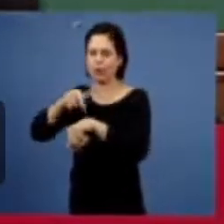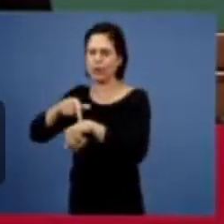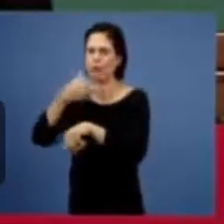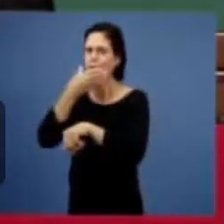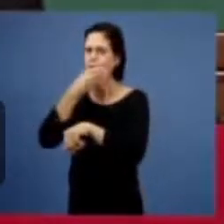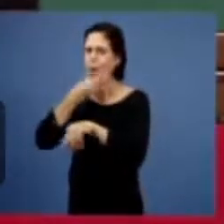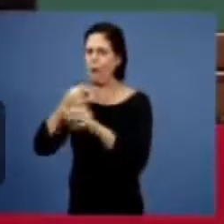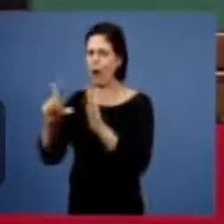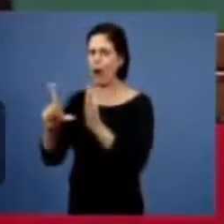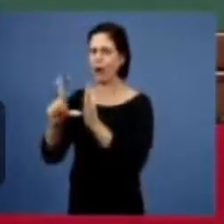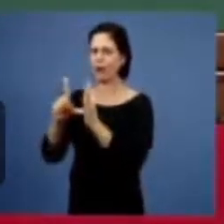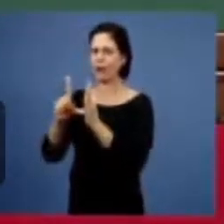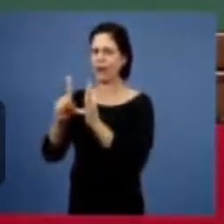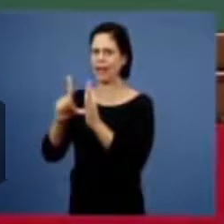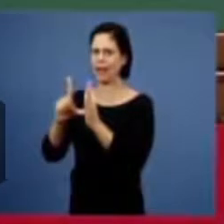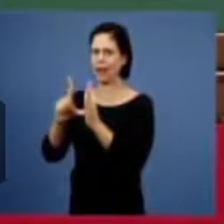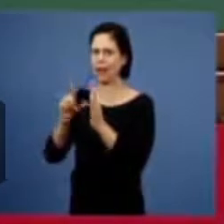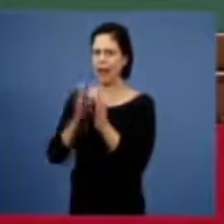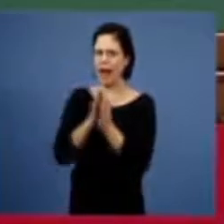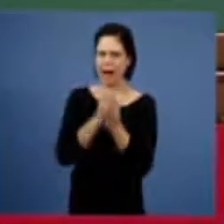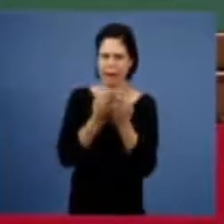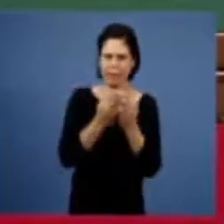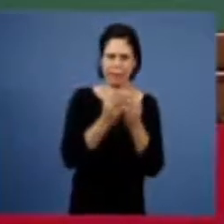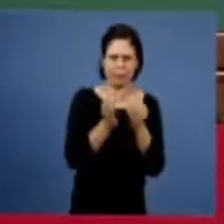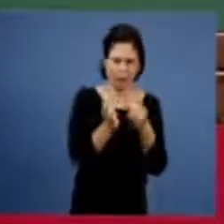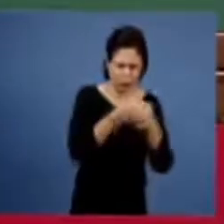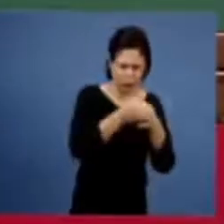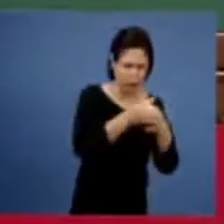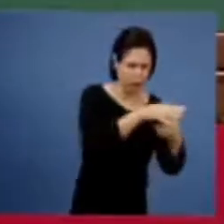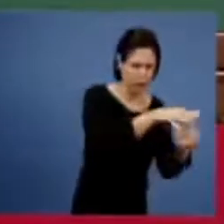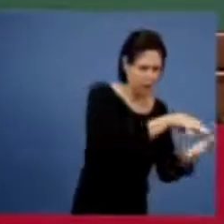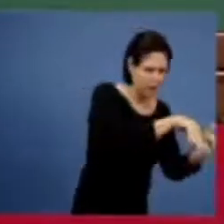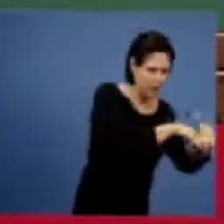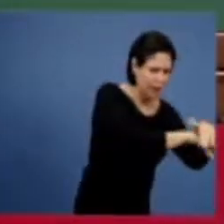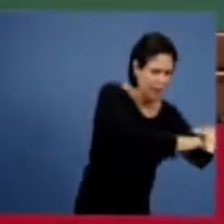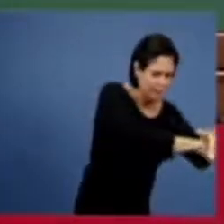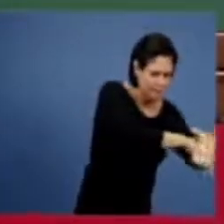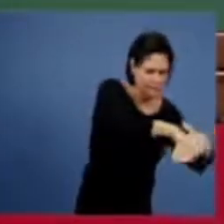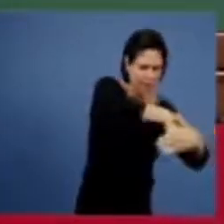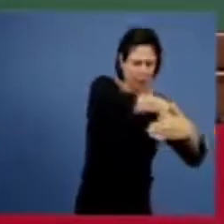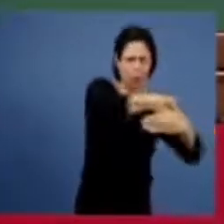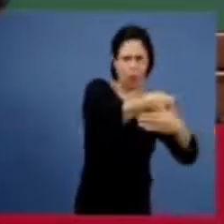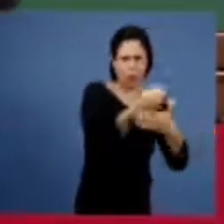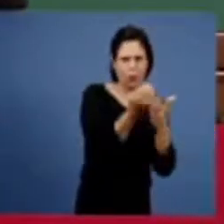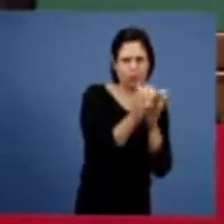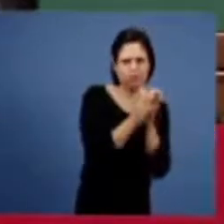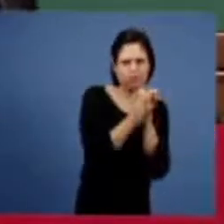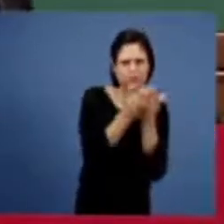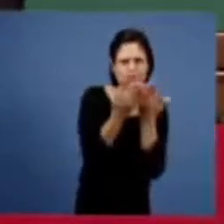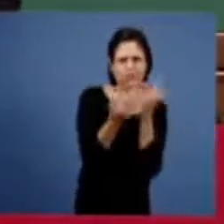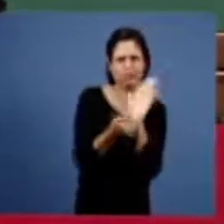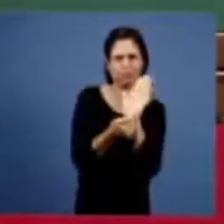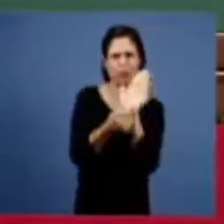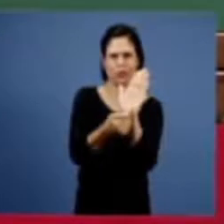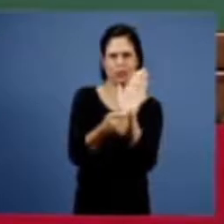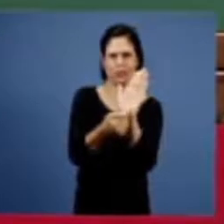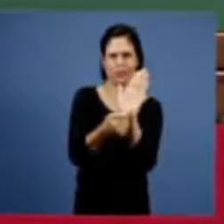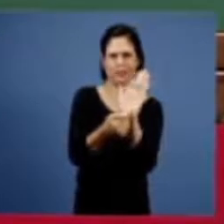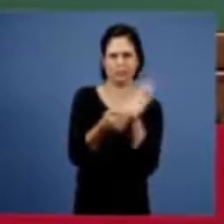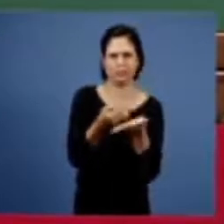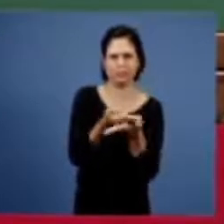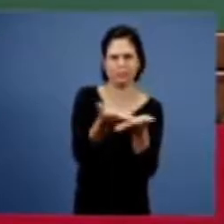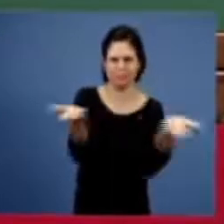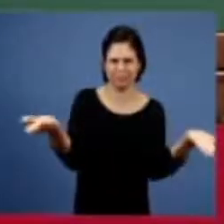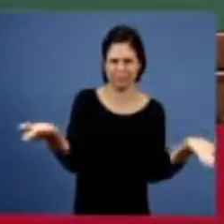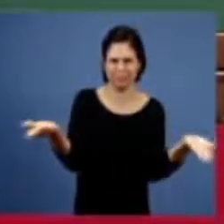a palavra outra vez então a revelação de novo aberta para o mundo uma forma de entendimento uma